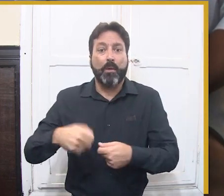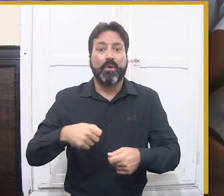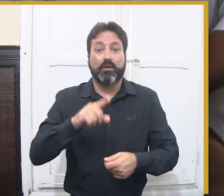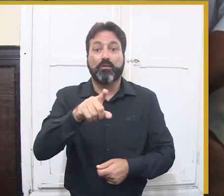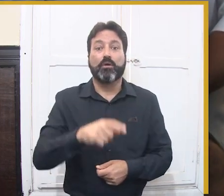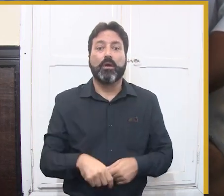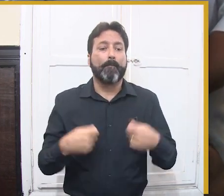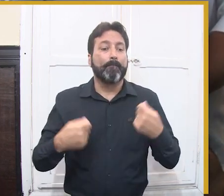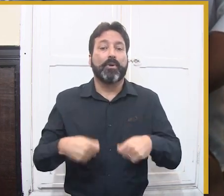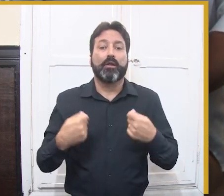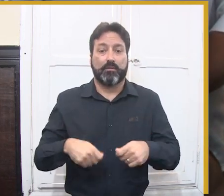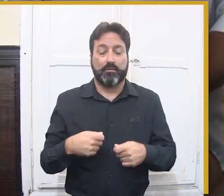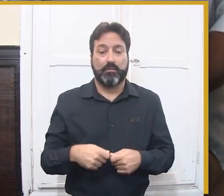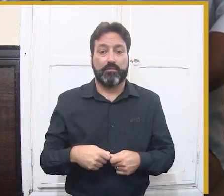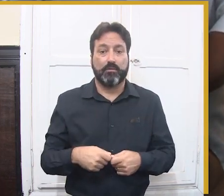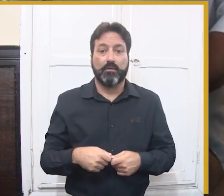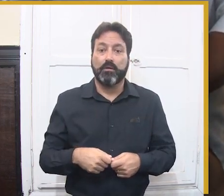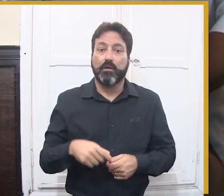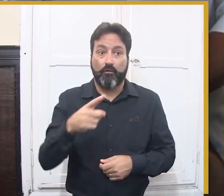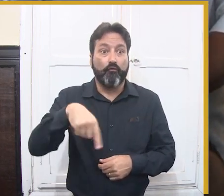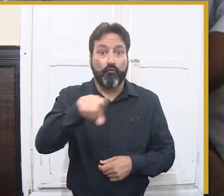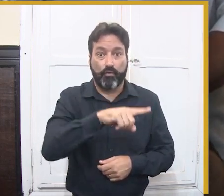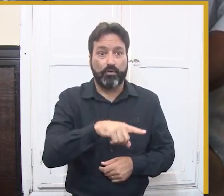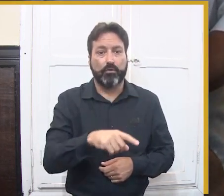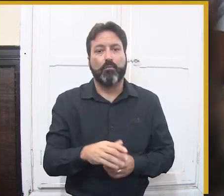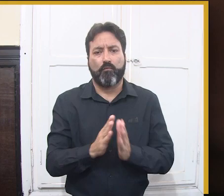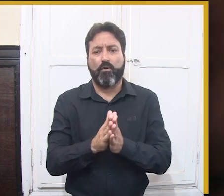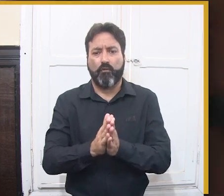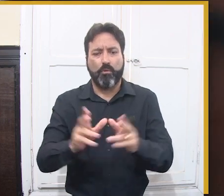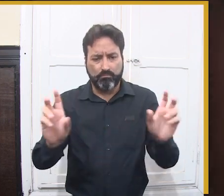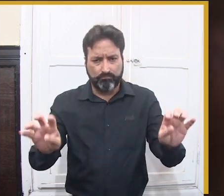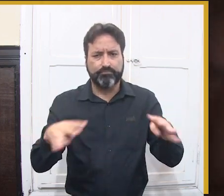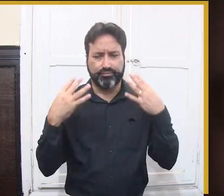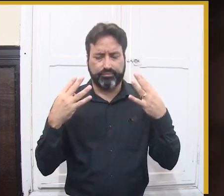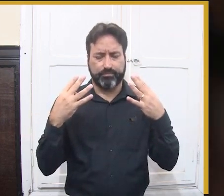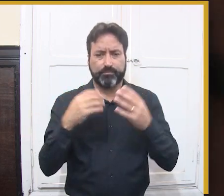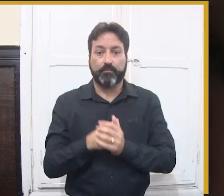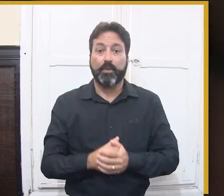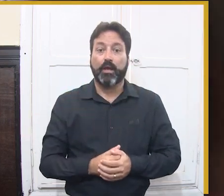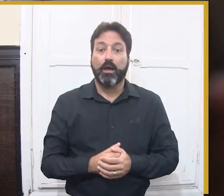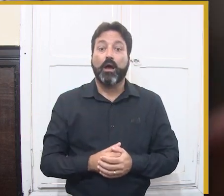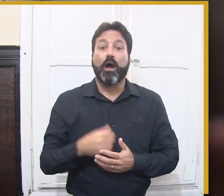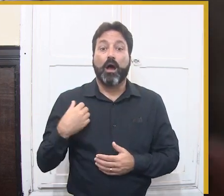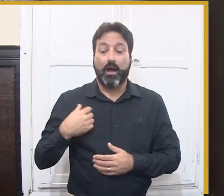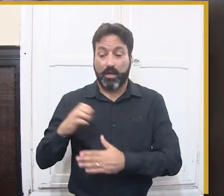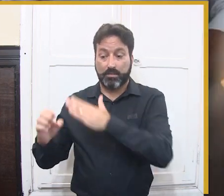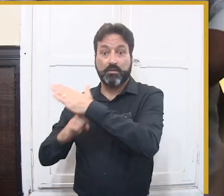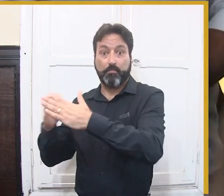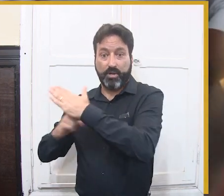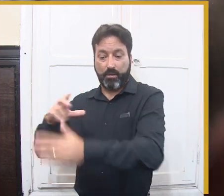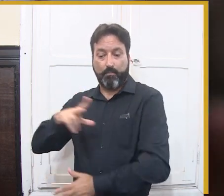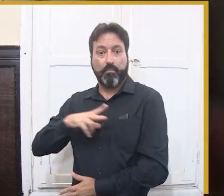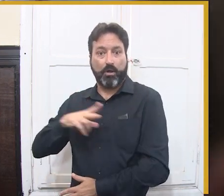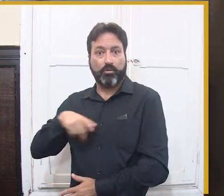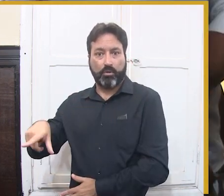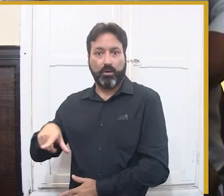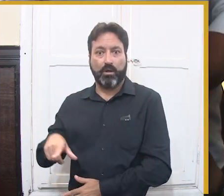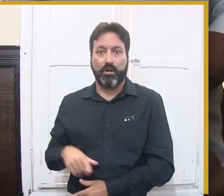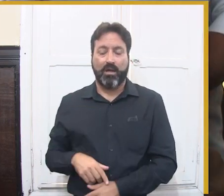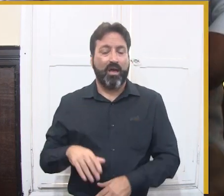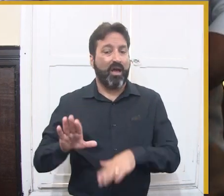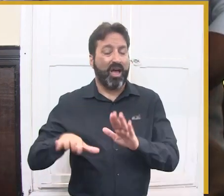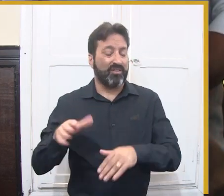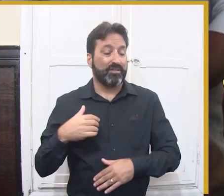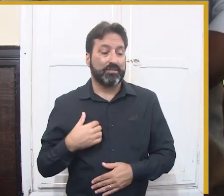historicamente, ao longo dos 40 anos, o poder público precisou fazer um aporte no evento. E eu quero chamar